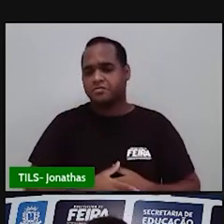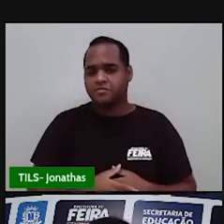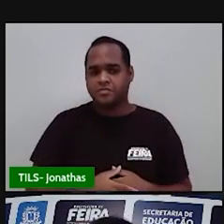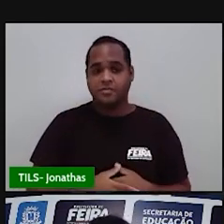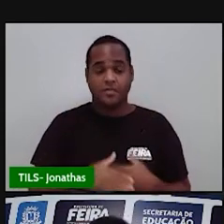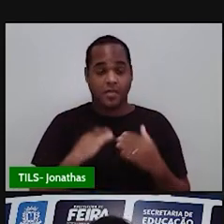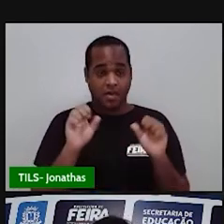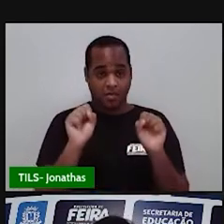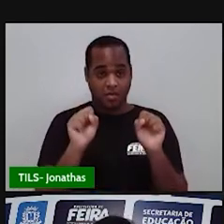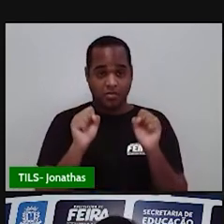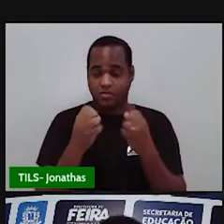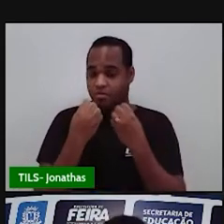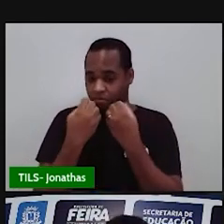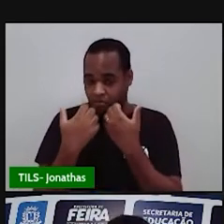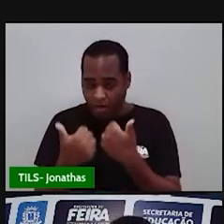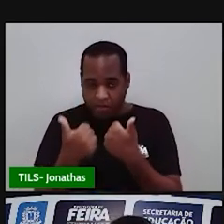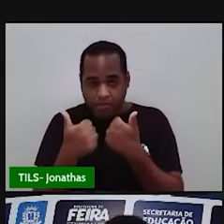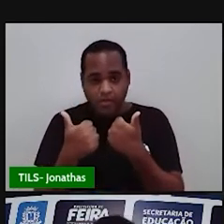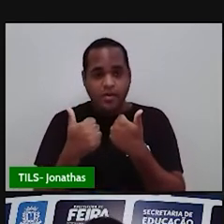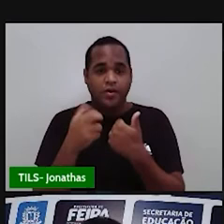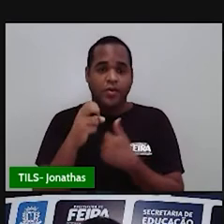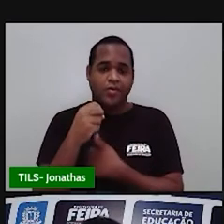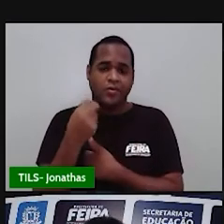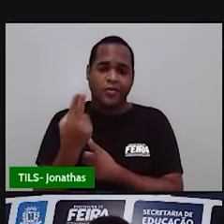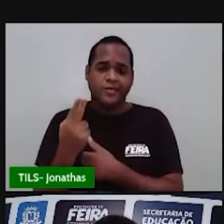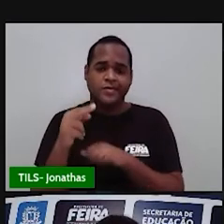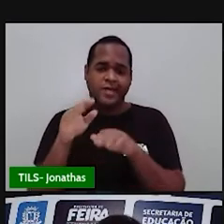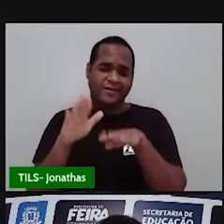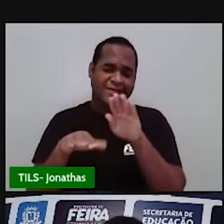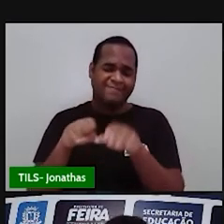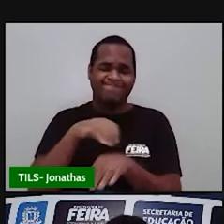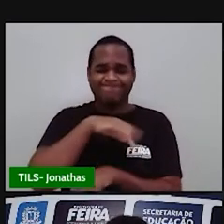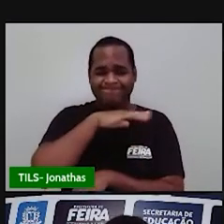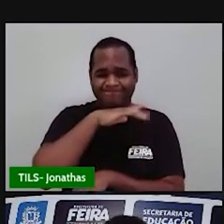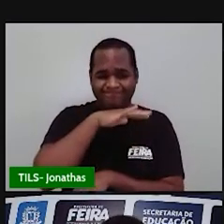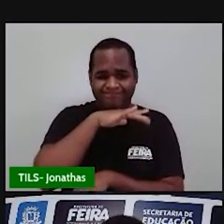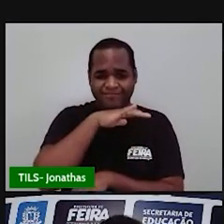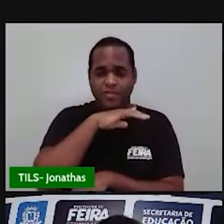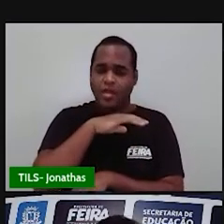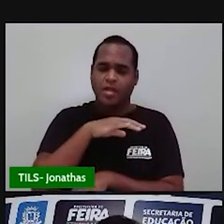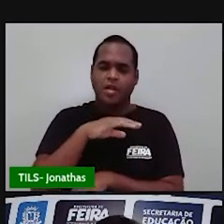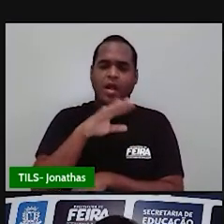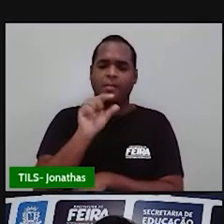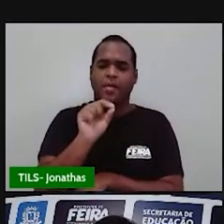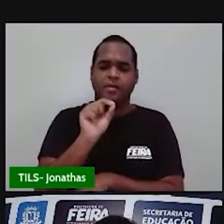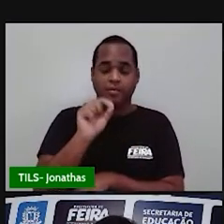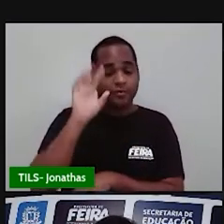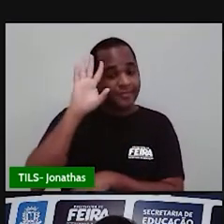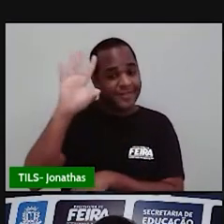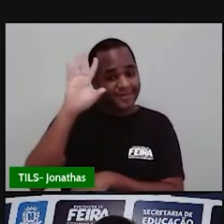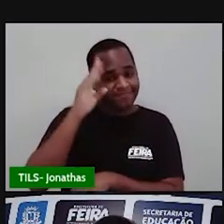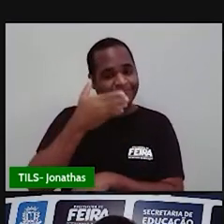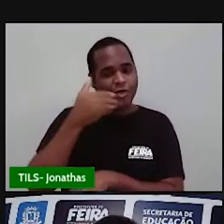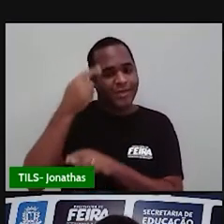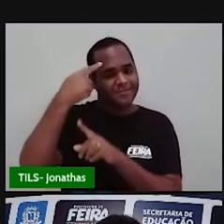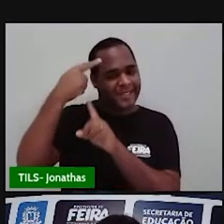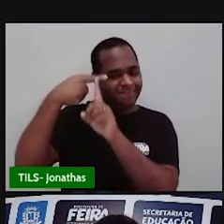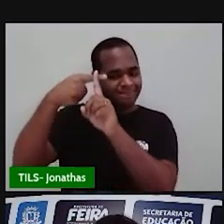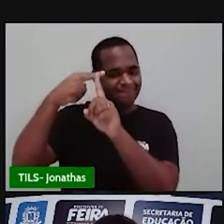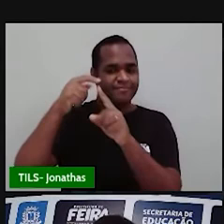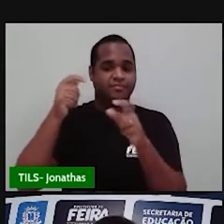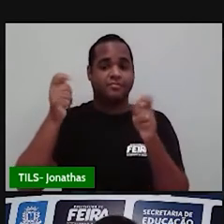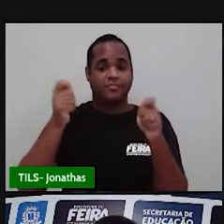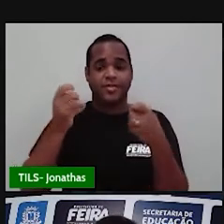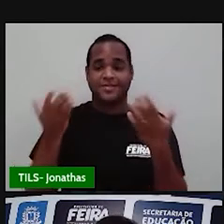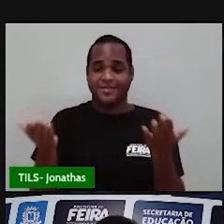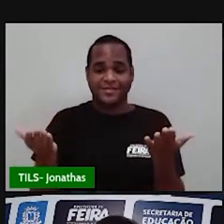Boas, né? E existem também estatísticas ruins, né? Mas a gente vai pensar, claro, nas boas estatísticas. Mas, então, é